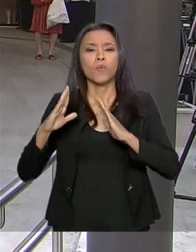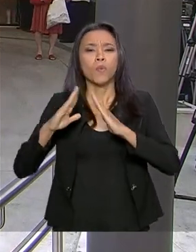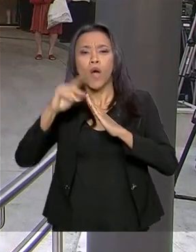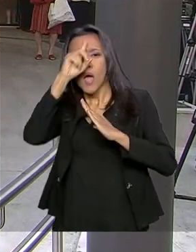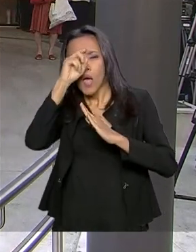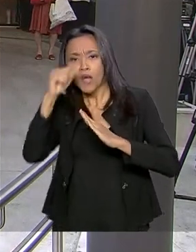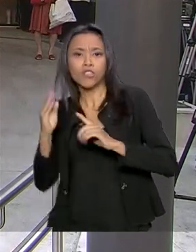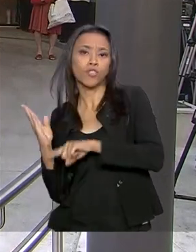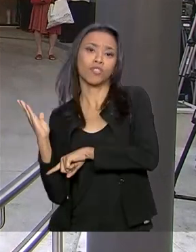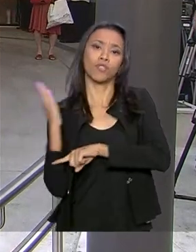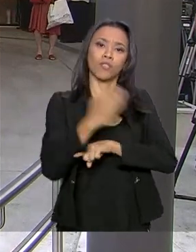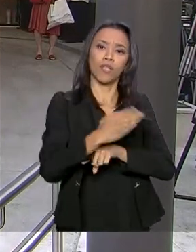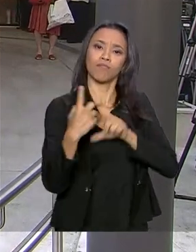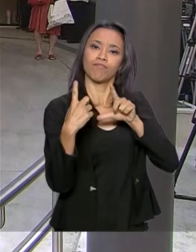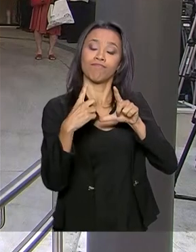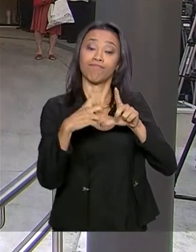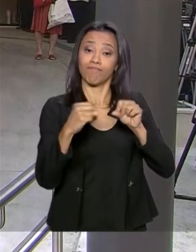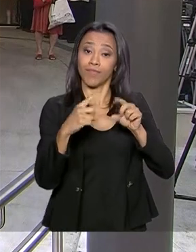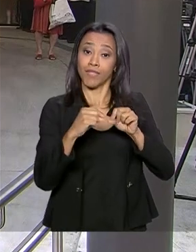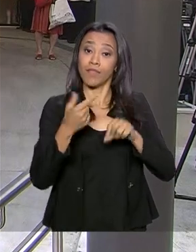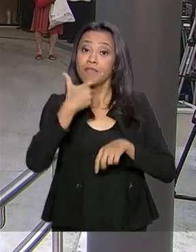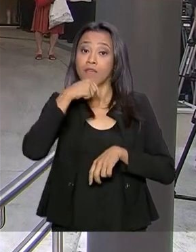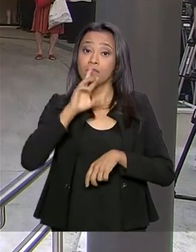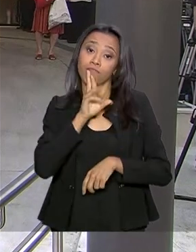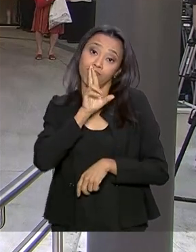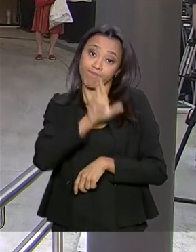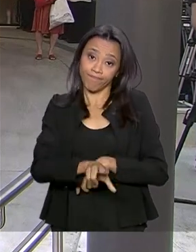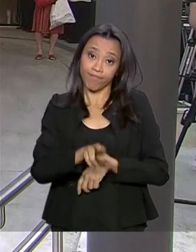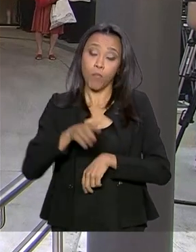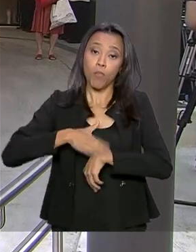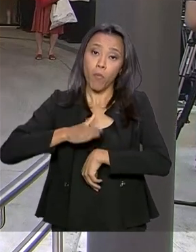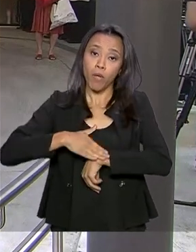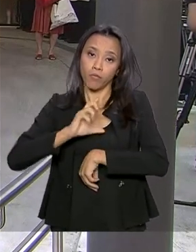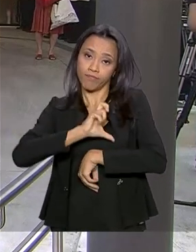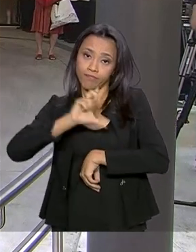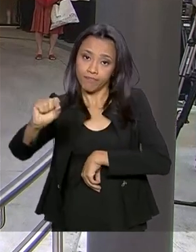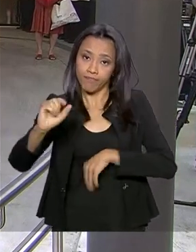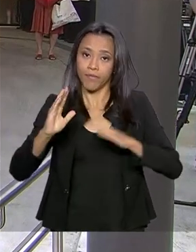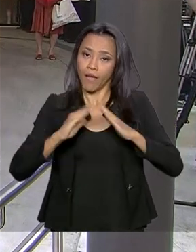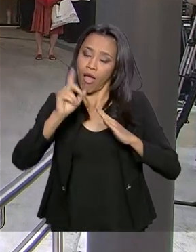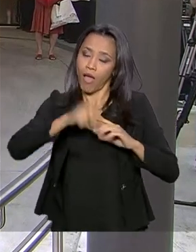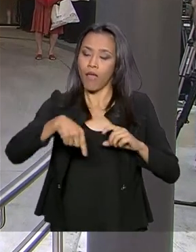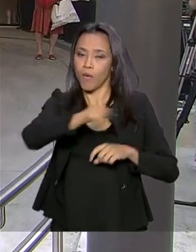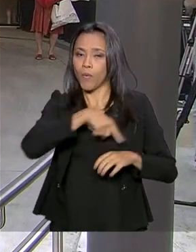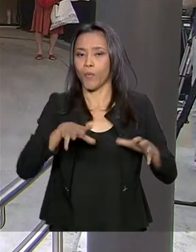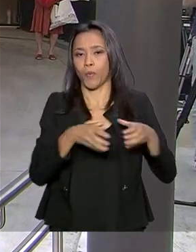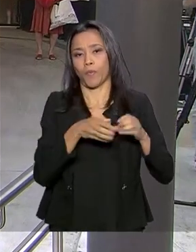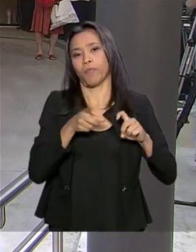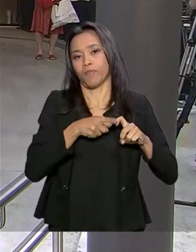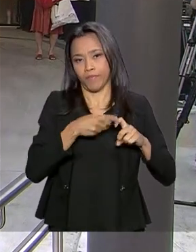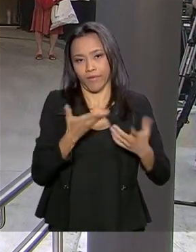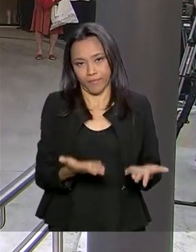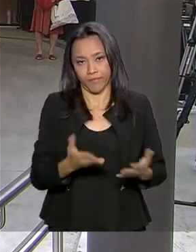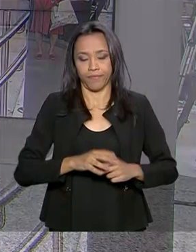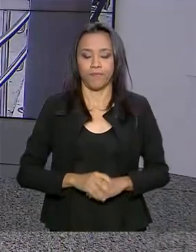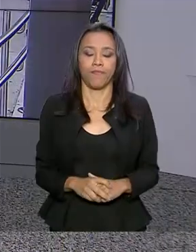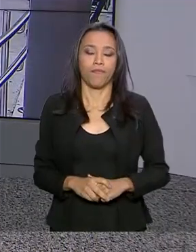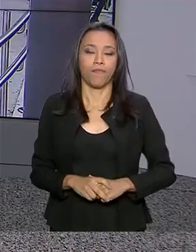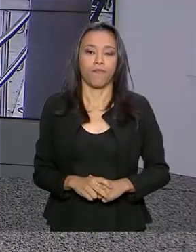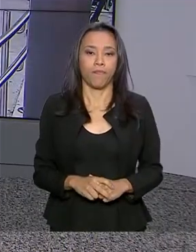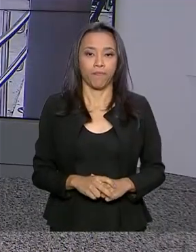a equipe médica é quem dirá o momento exato, momento correto para ele fazer esta viagem. Lilian.